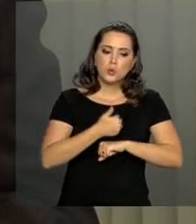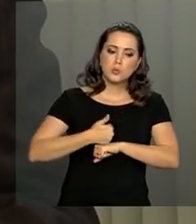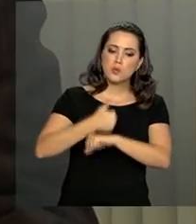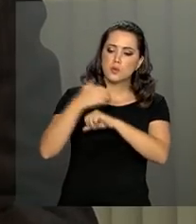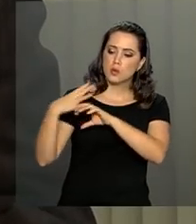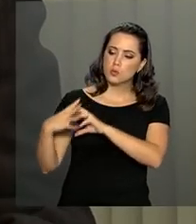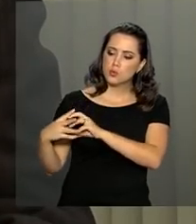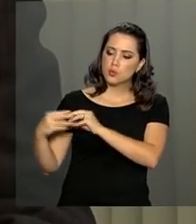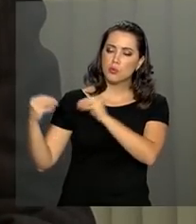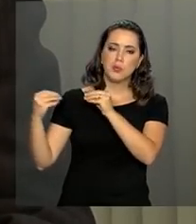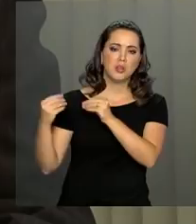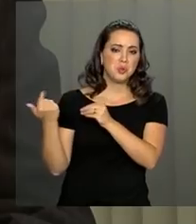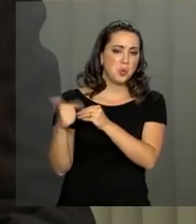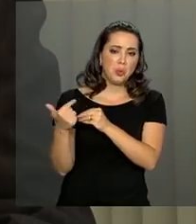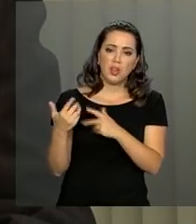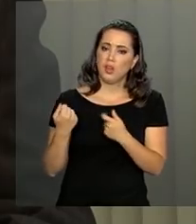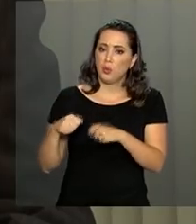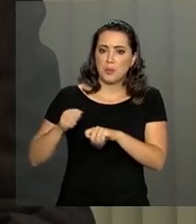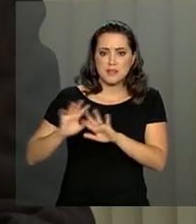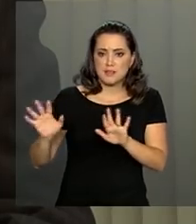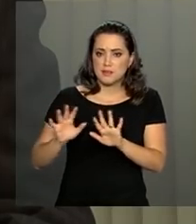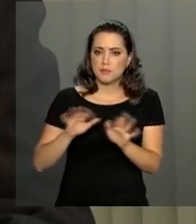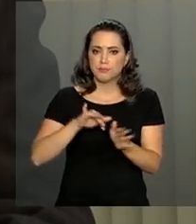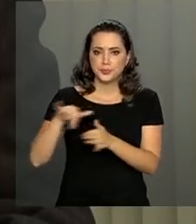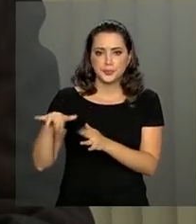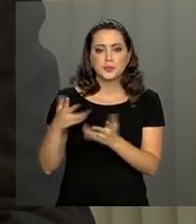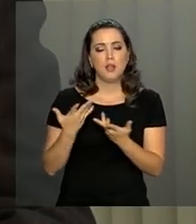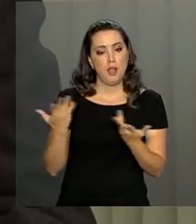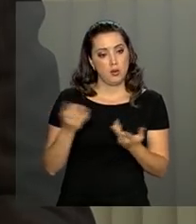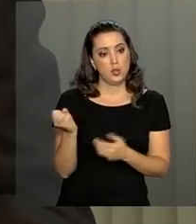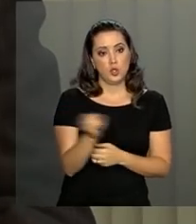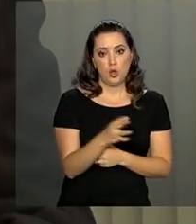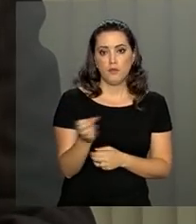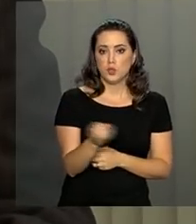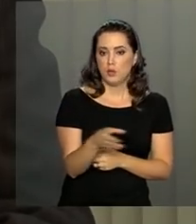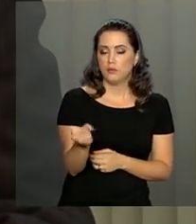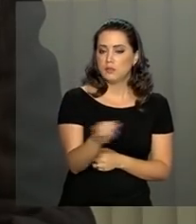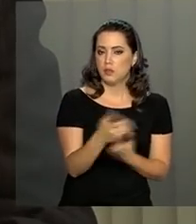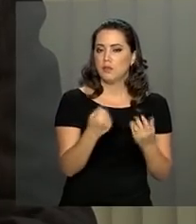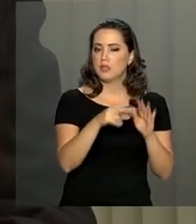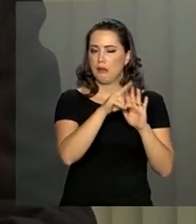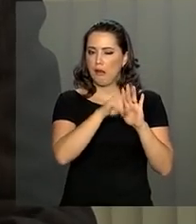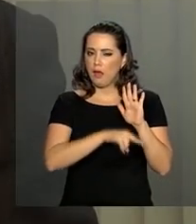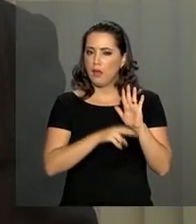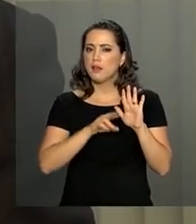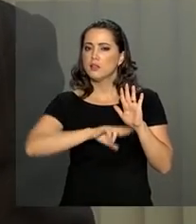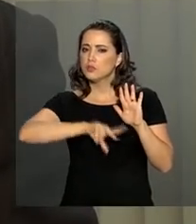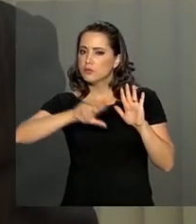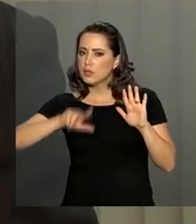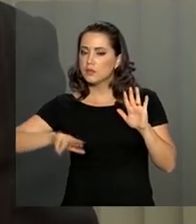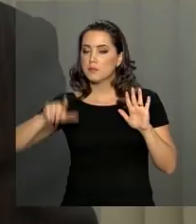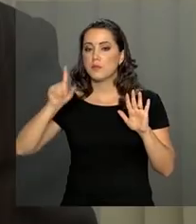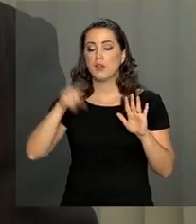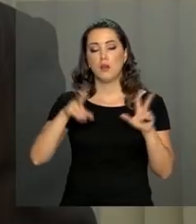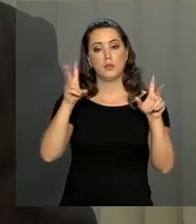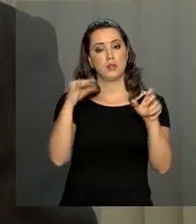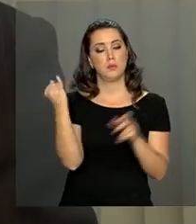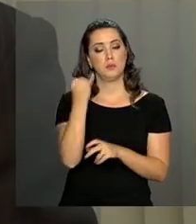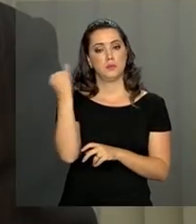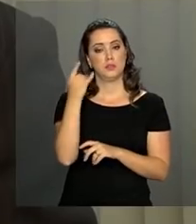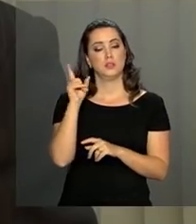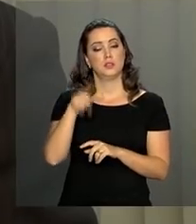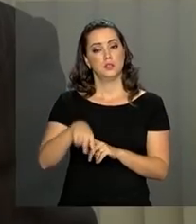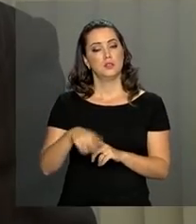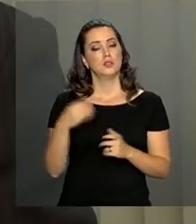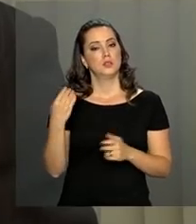atividades, novas profissões que exigem regras trabalhistas mais flexíveis. Então é um tema importante, é um